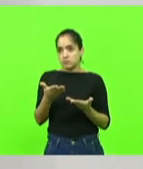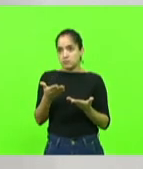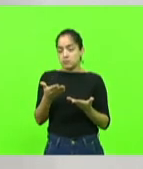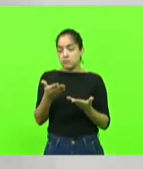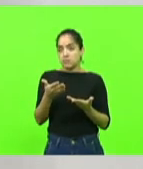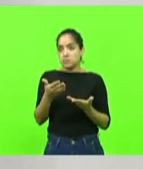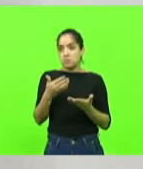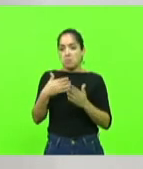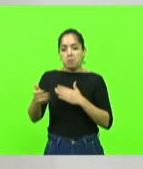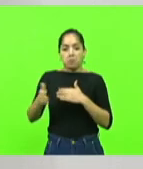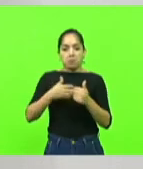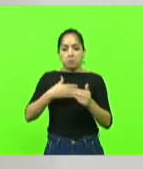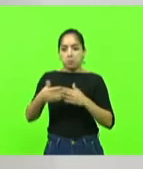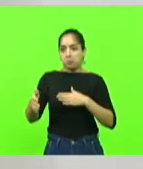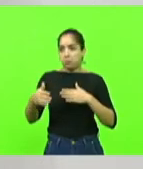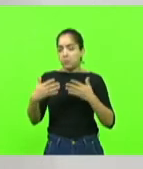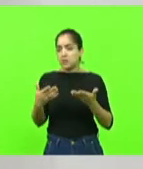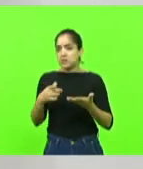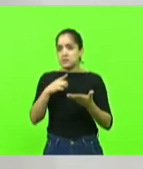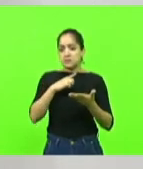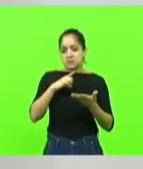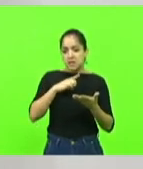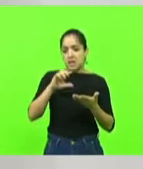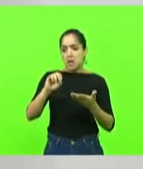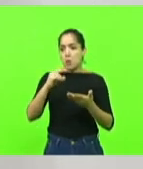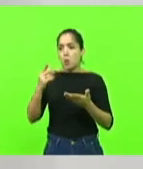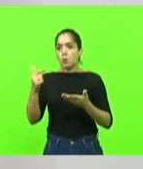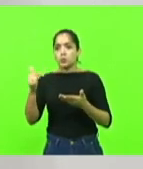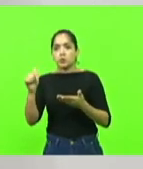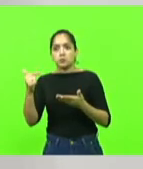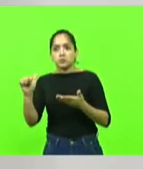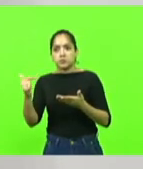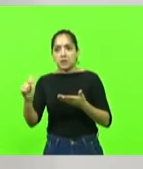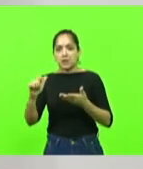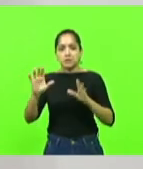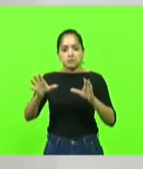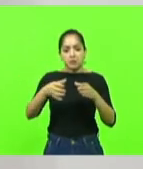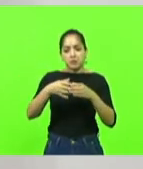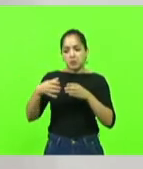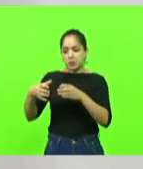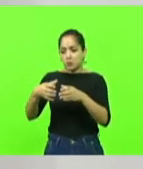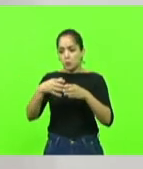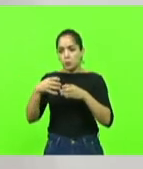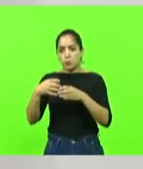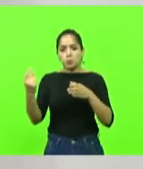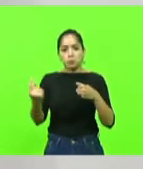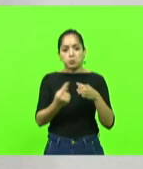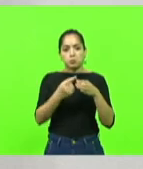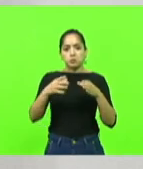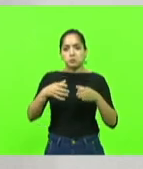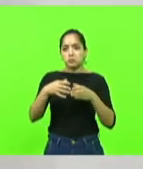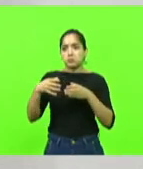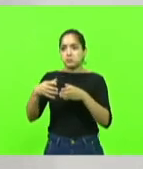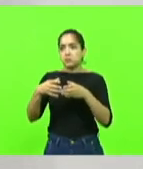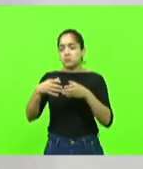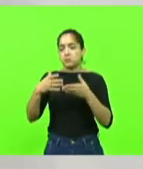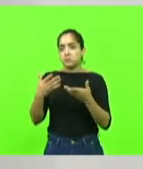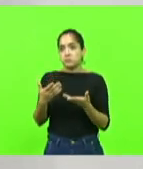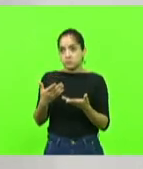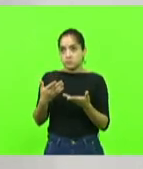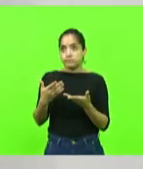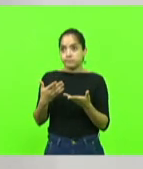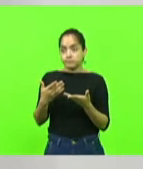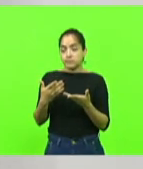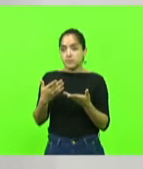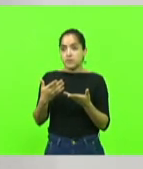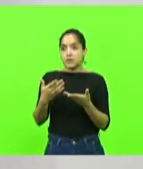Pouco me importa se vai haver, se vai haver coligações, se não vai. Quem manda no destino